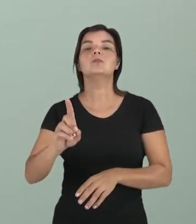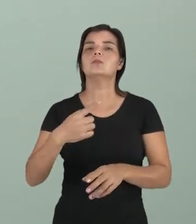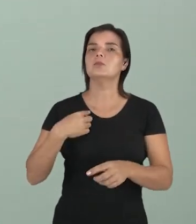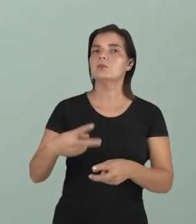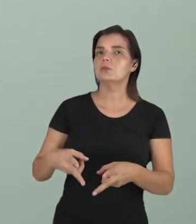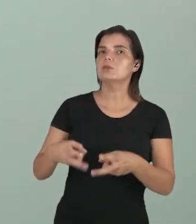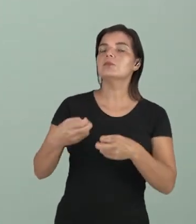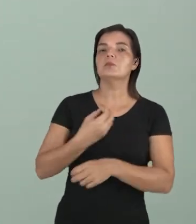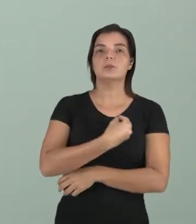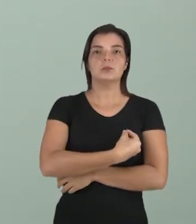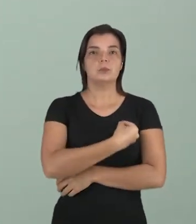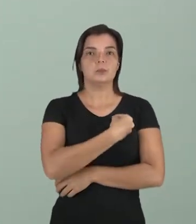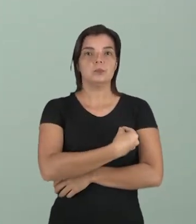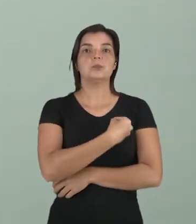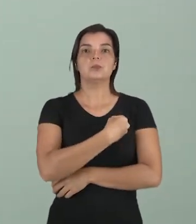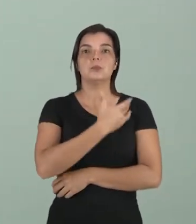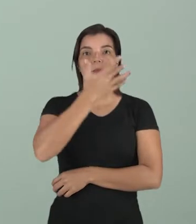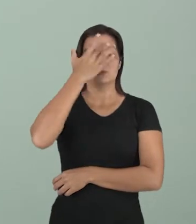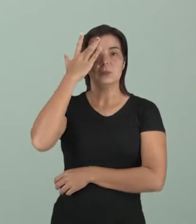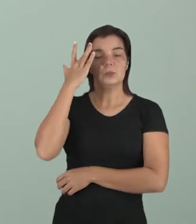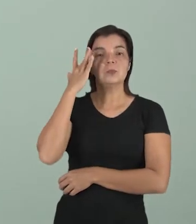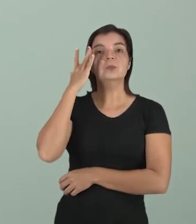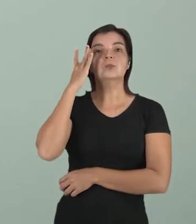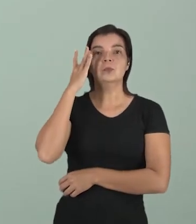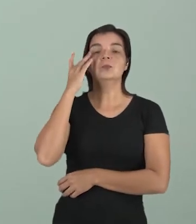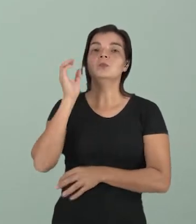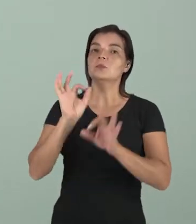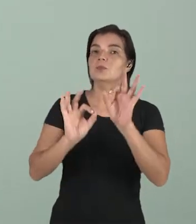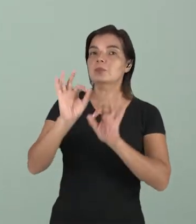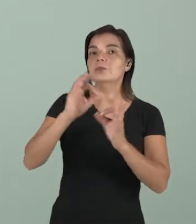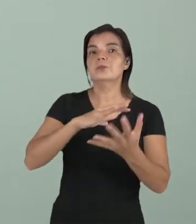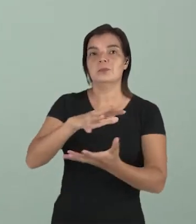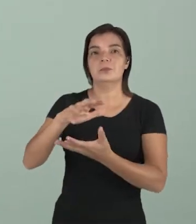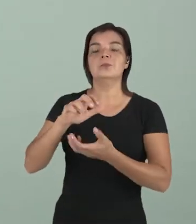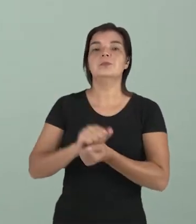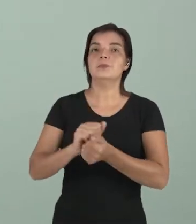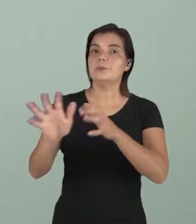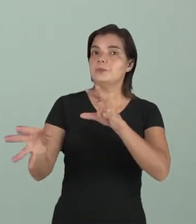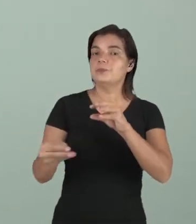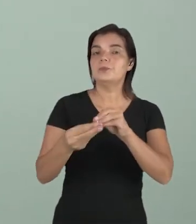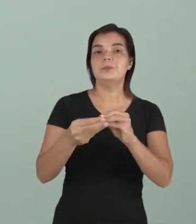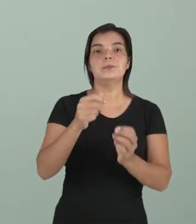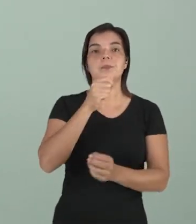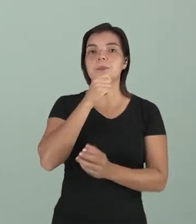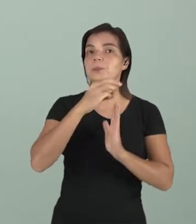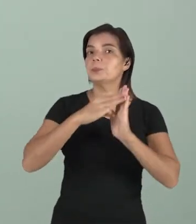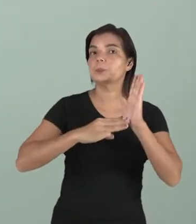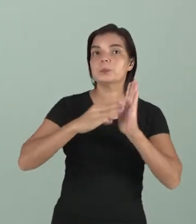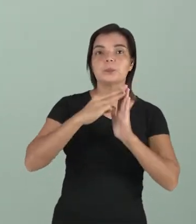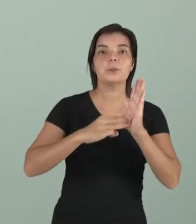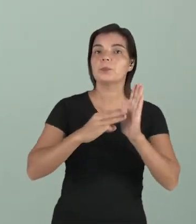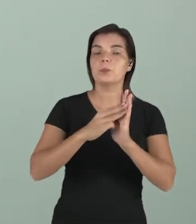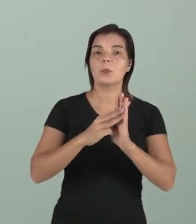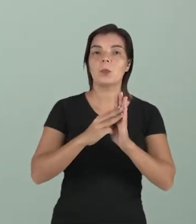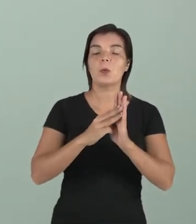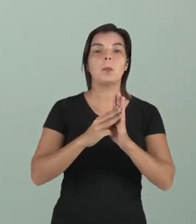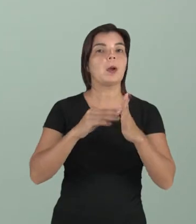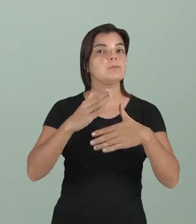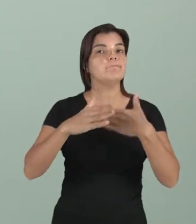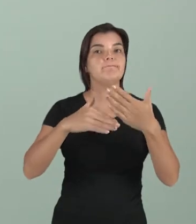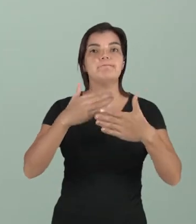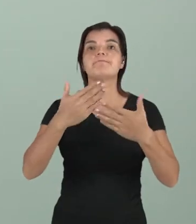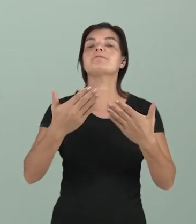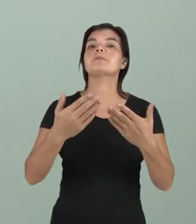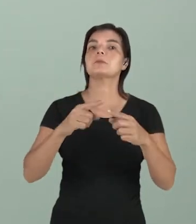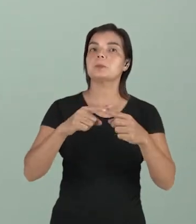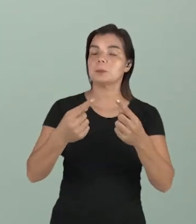percebo a presença do autor, então, é uma ciência contemplativa, ela ainda não tem métodos muito bem desenvolvidos,